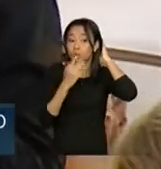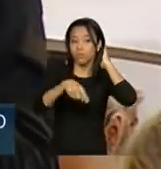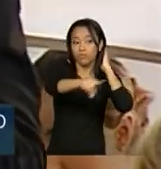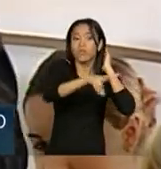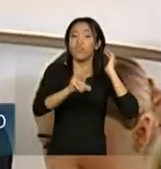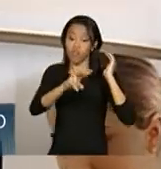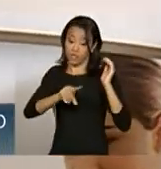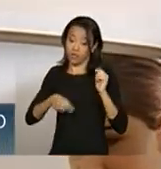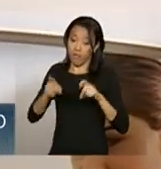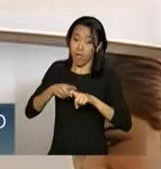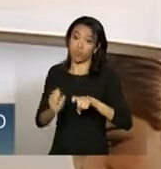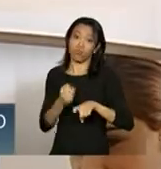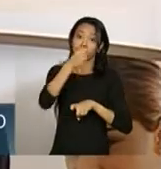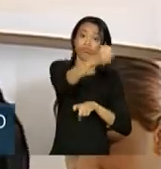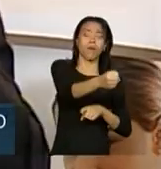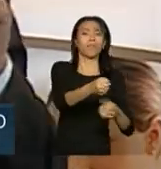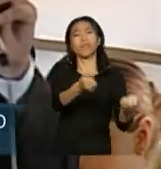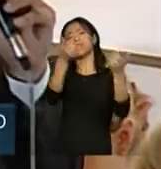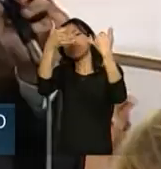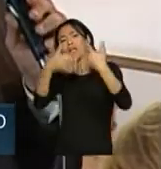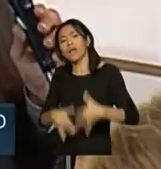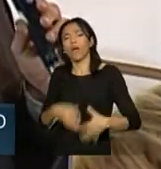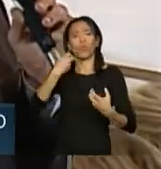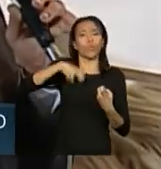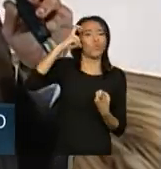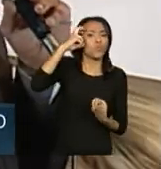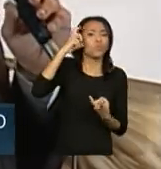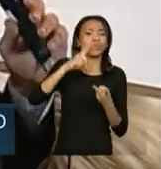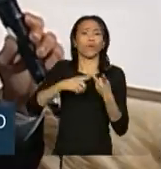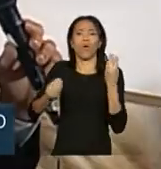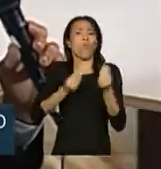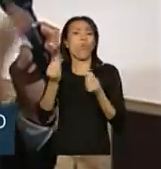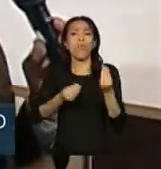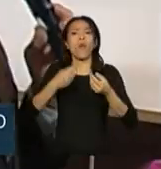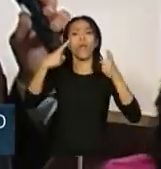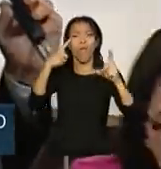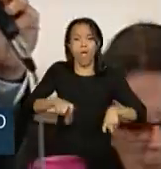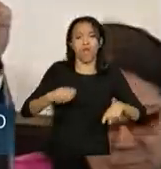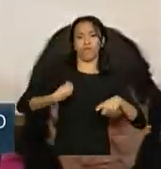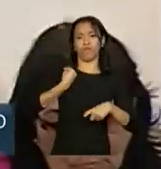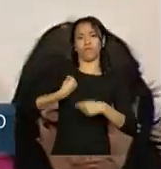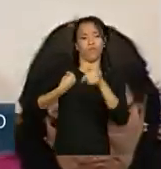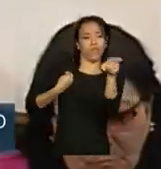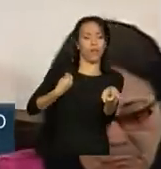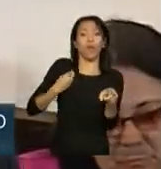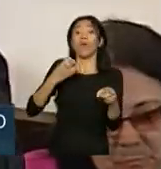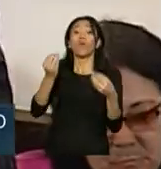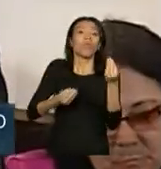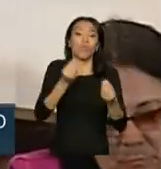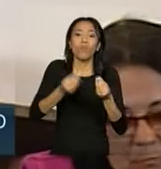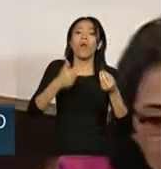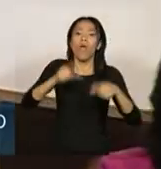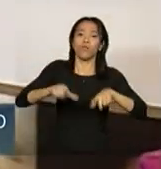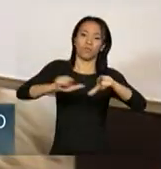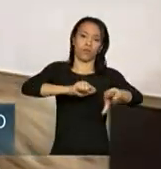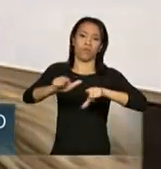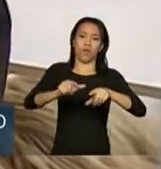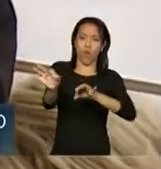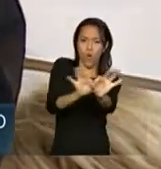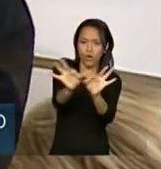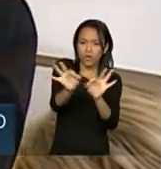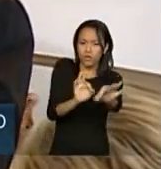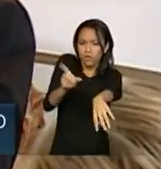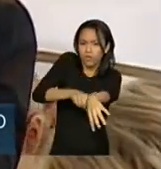trabalhar, para falar da cultura, das dificuldades de deslocamento, como que é a forma de trabalho, como que a organização do horário de trabalho,